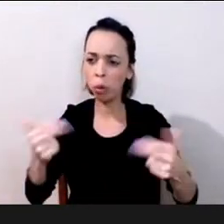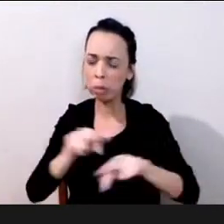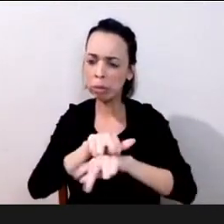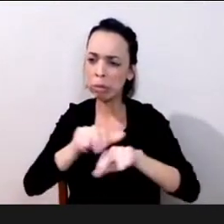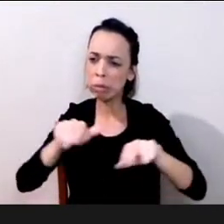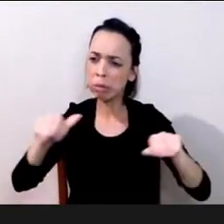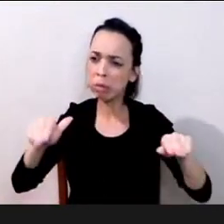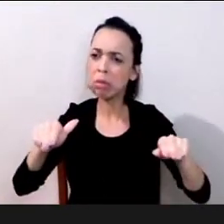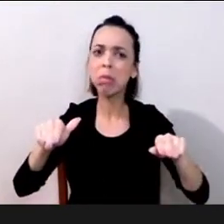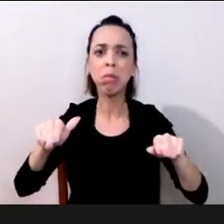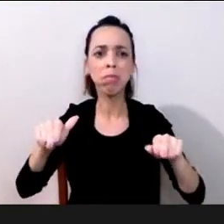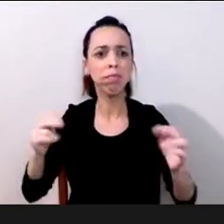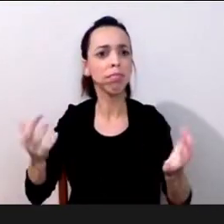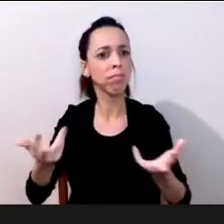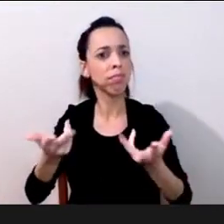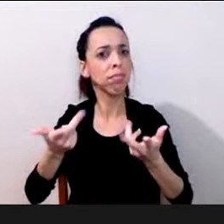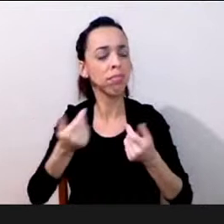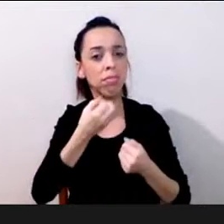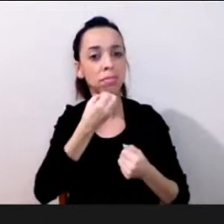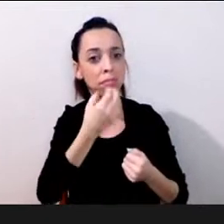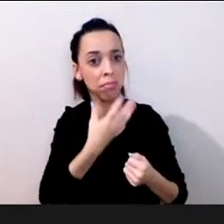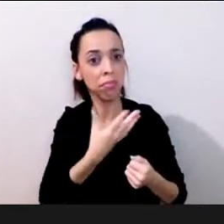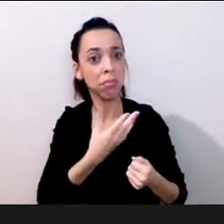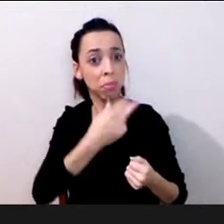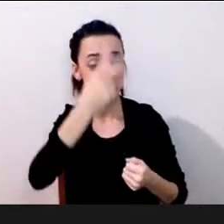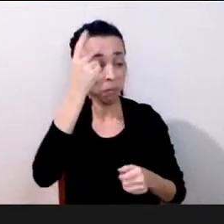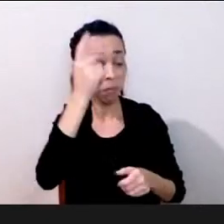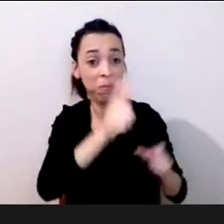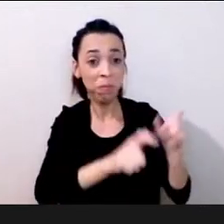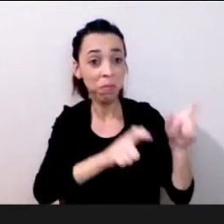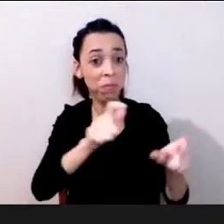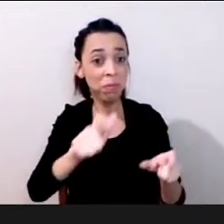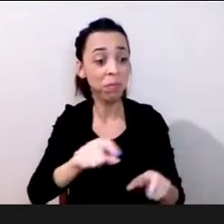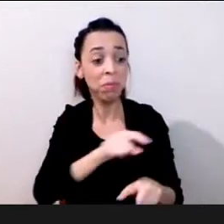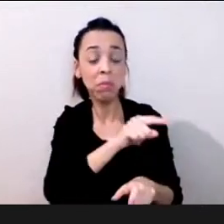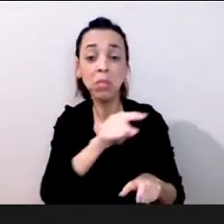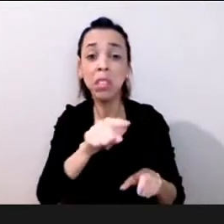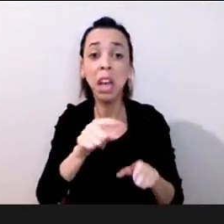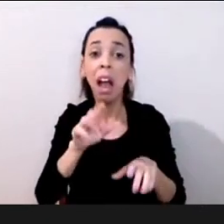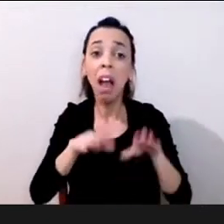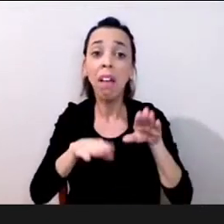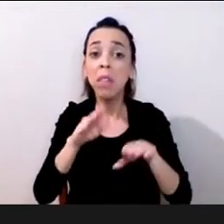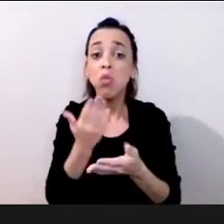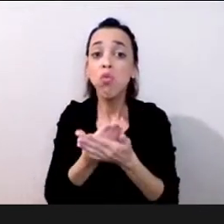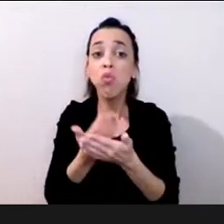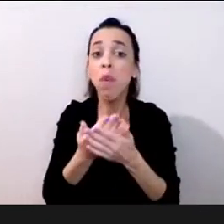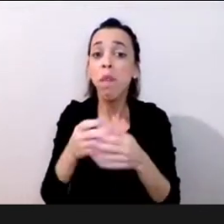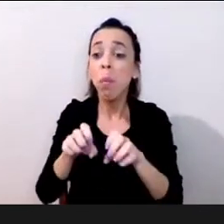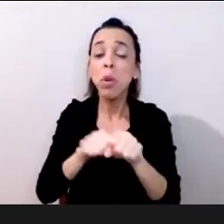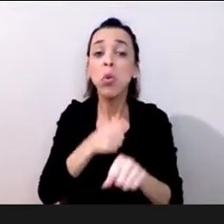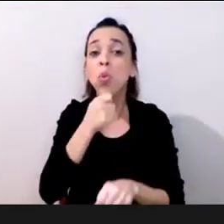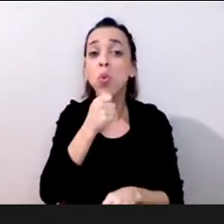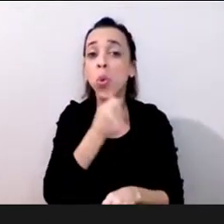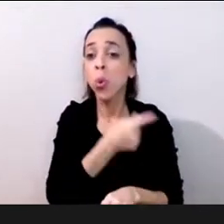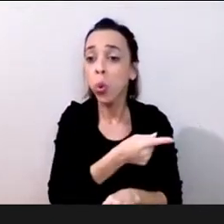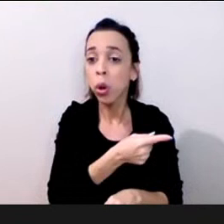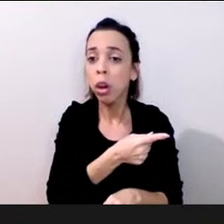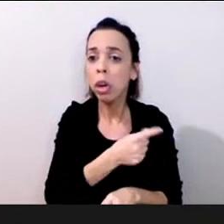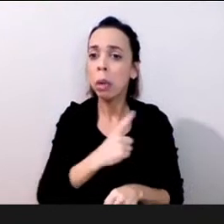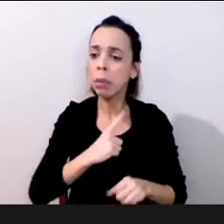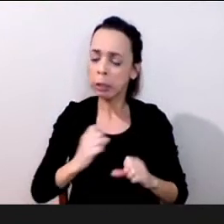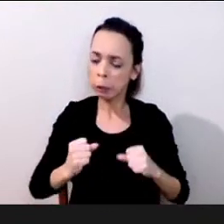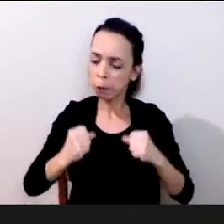fazer encontramos coisas maravilhosas pessoas que podiam dizer mas eu não tive formação pois não mas tenho ética tenho